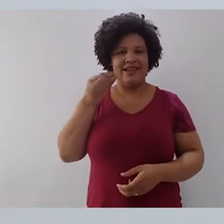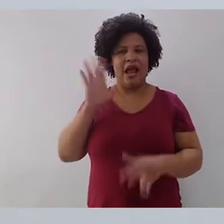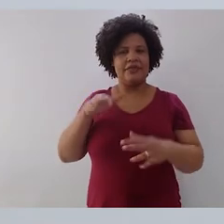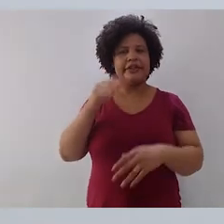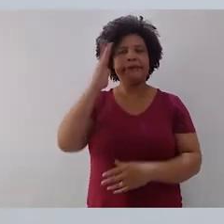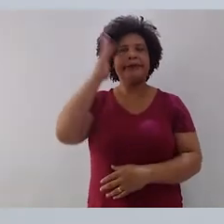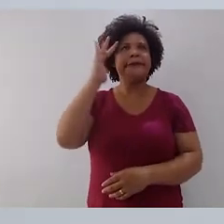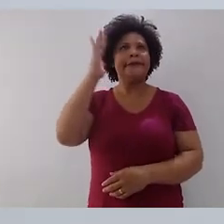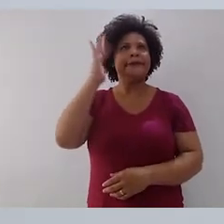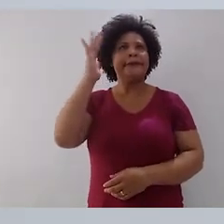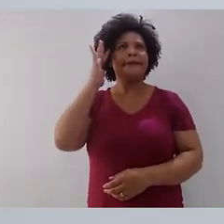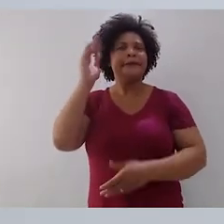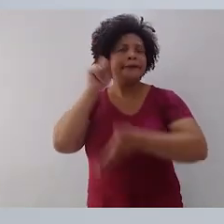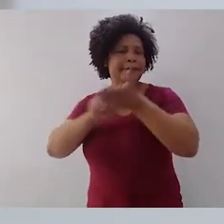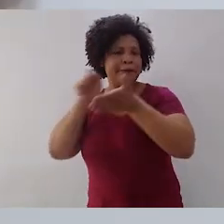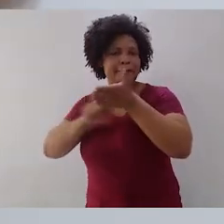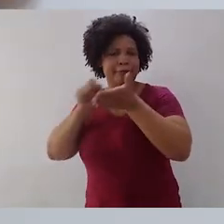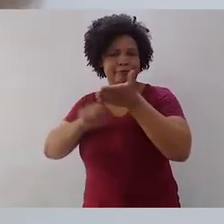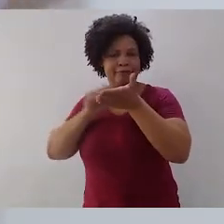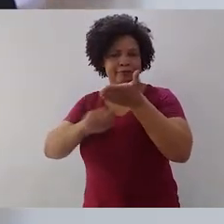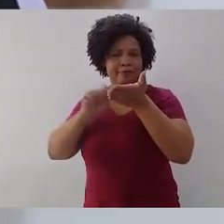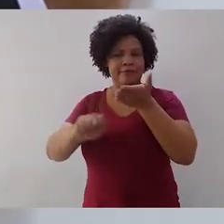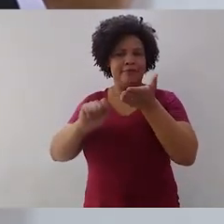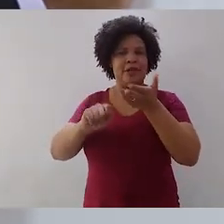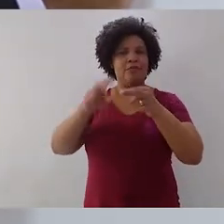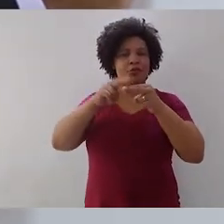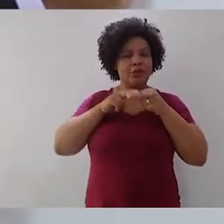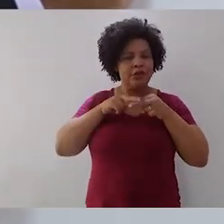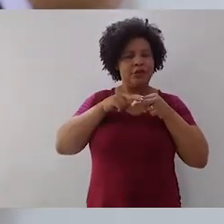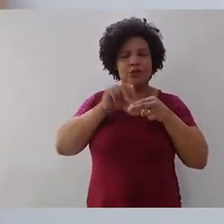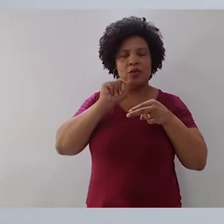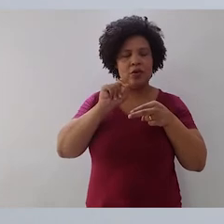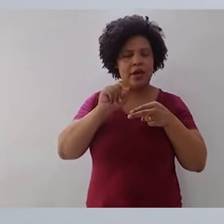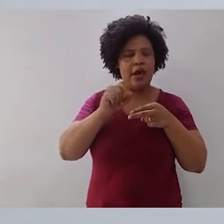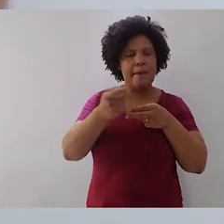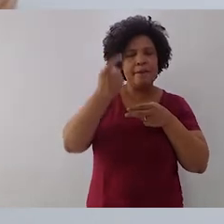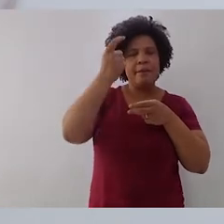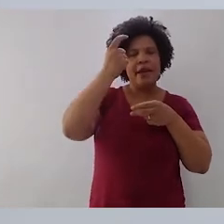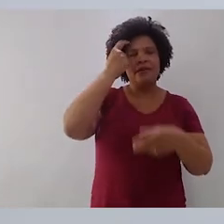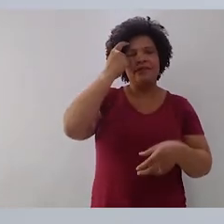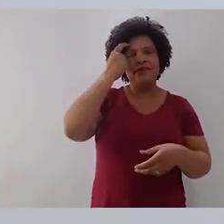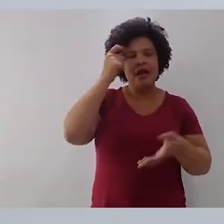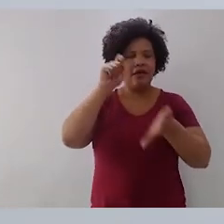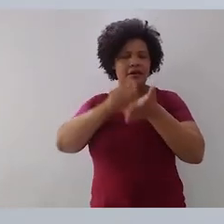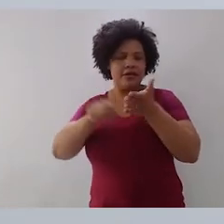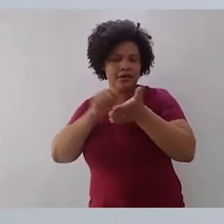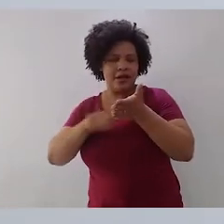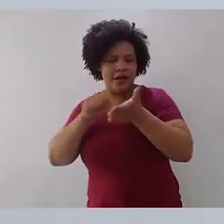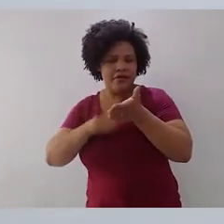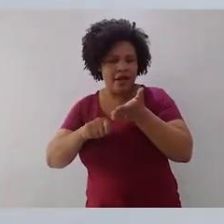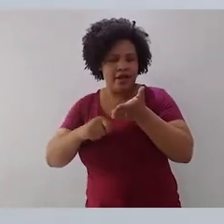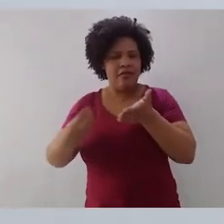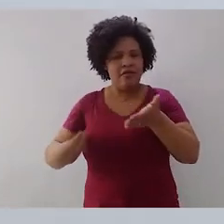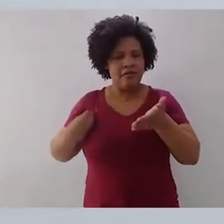Posteriormente, usando determinados princípios, ele vai pensar no que ele escreveu e aí ele vai checar se